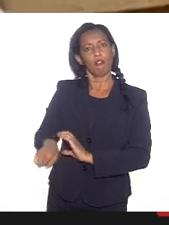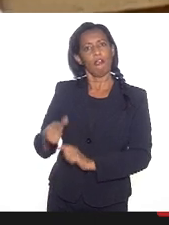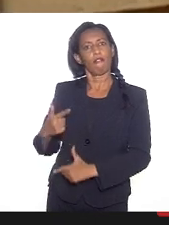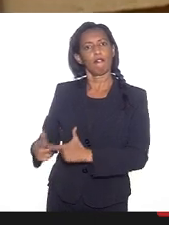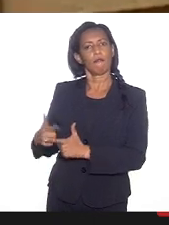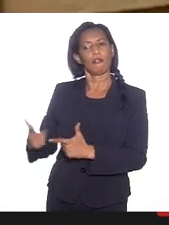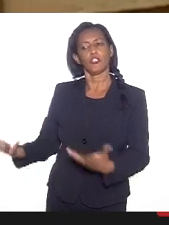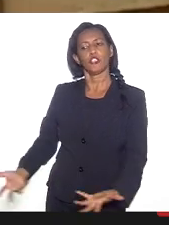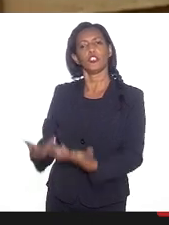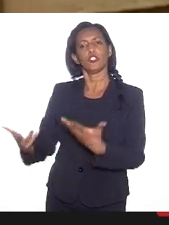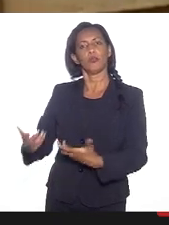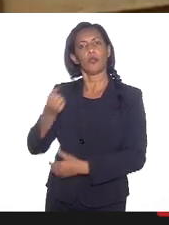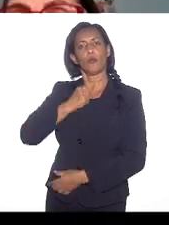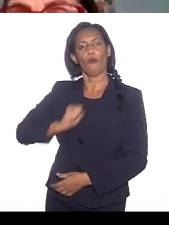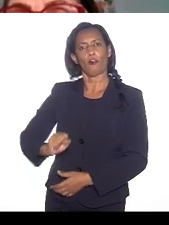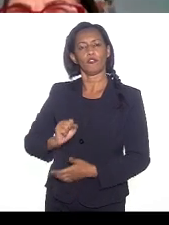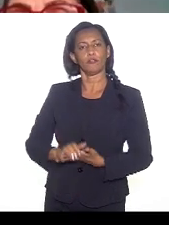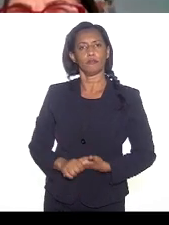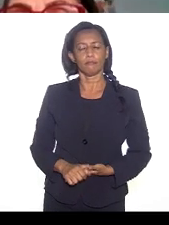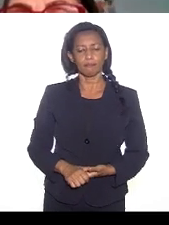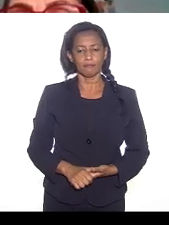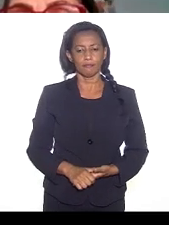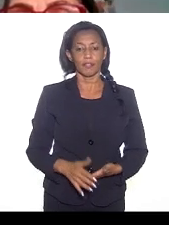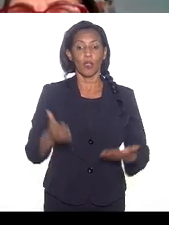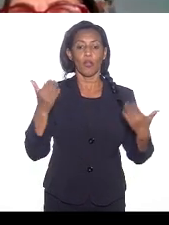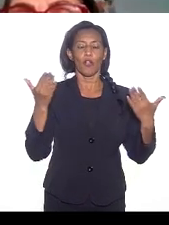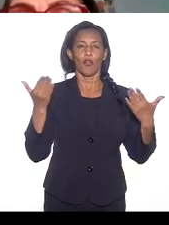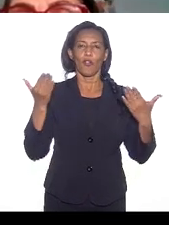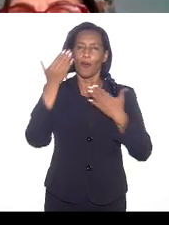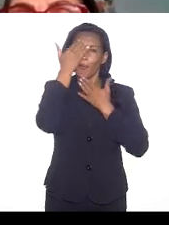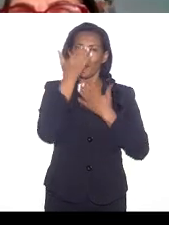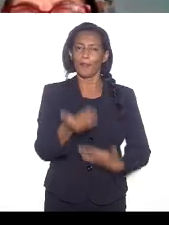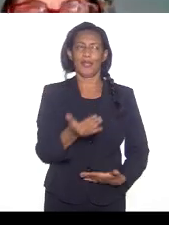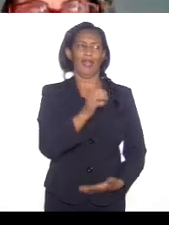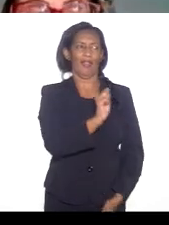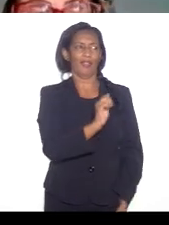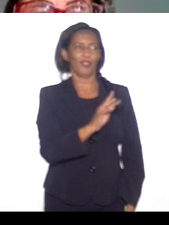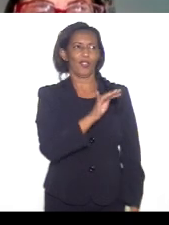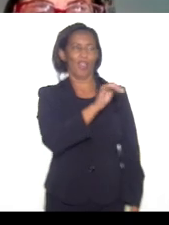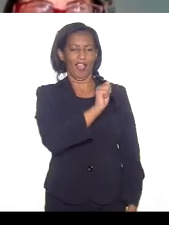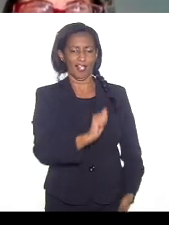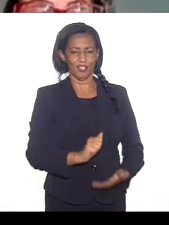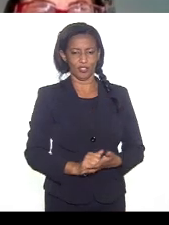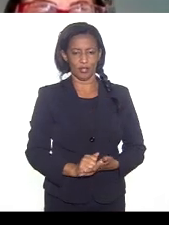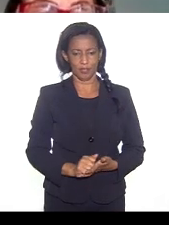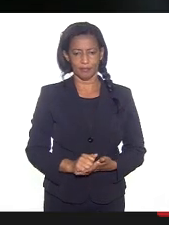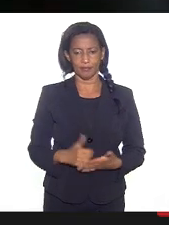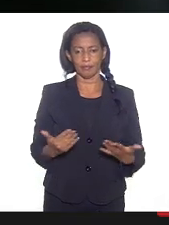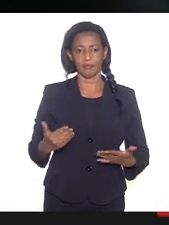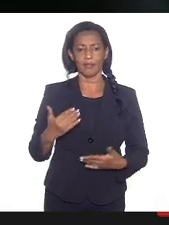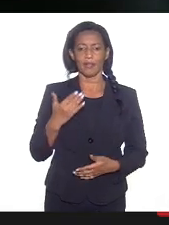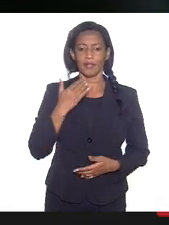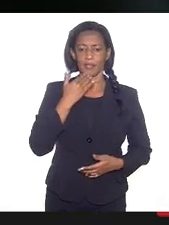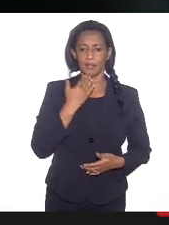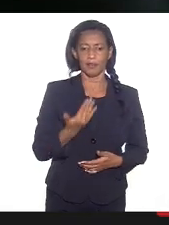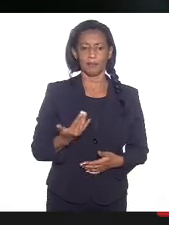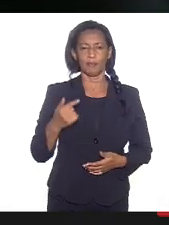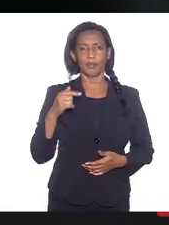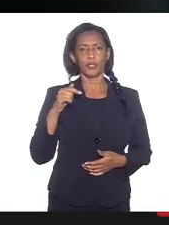esse ódio religioso. Obrigada, deputado Átila Nunes. Me pediu aqui a